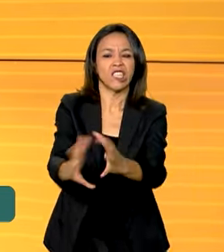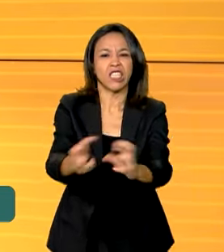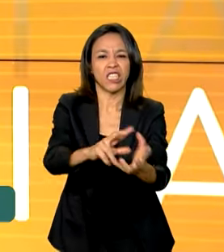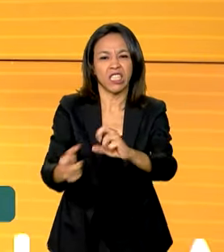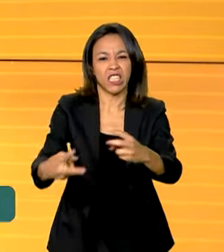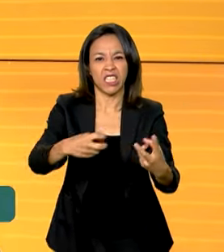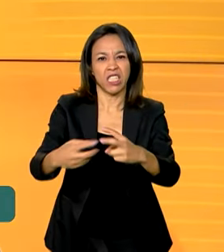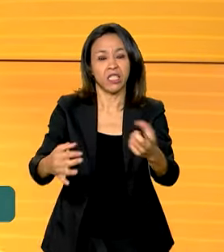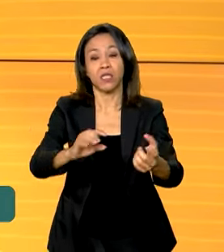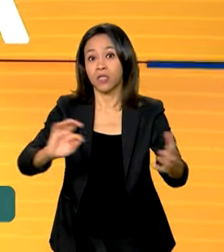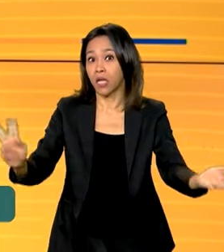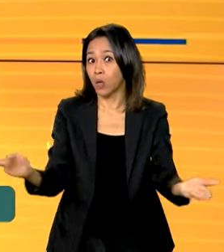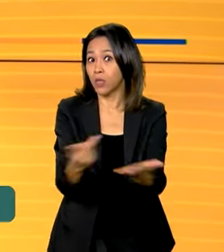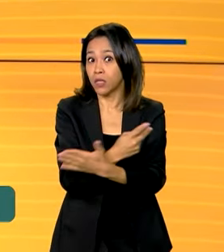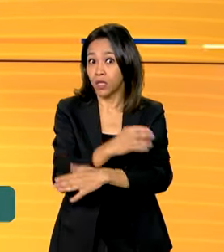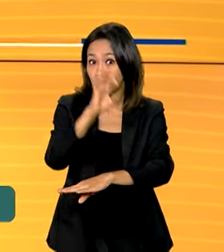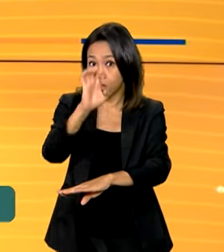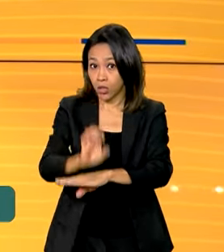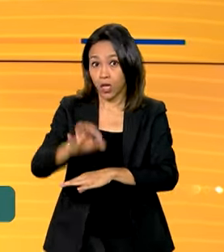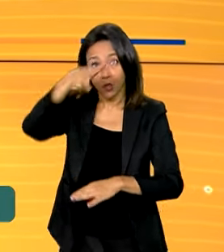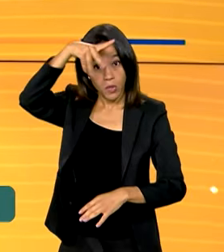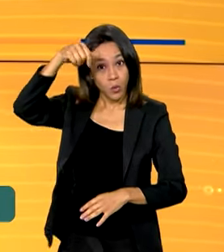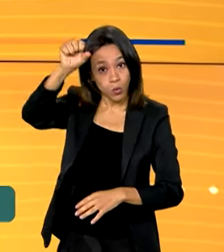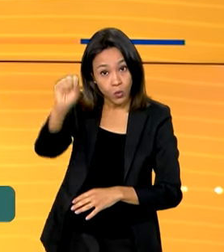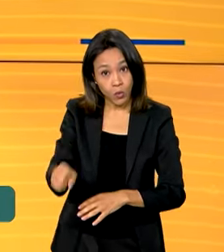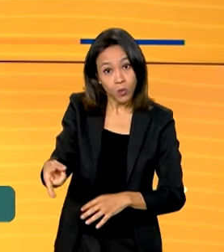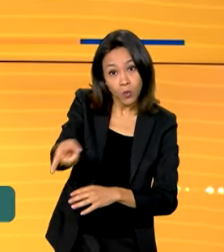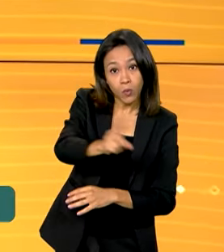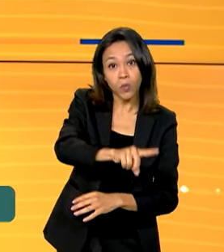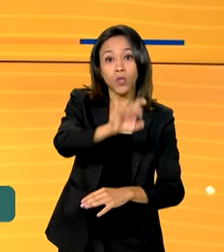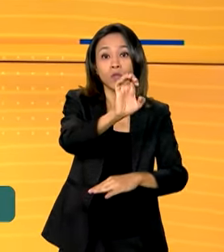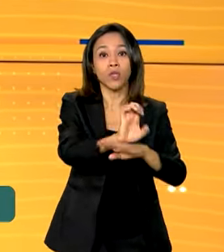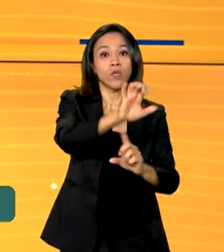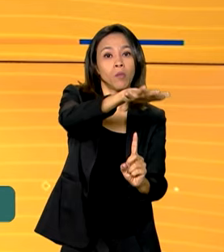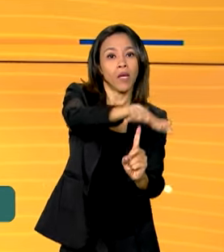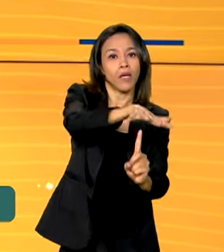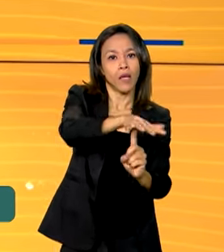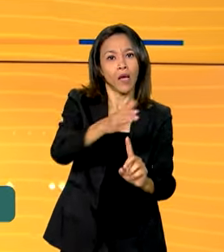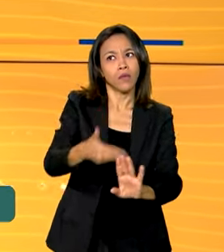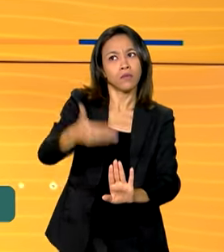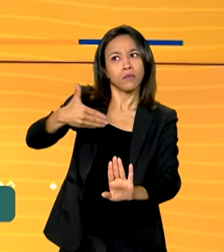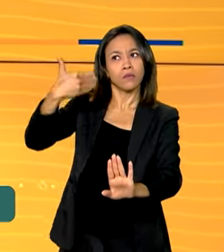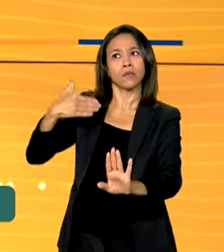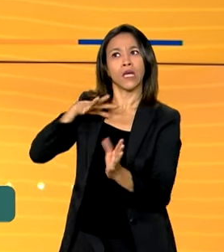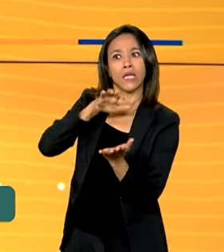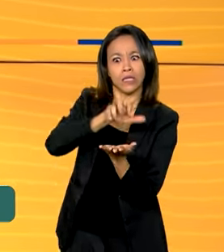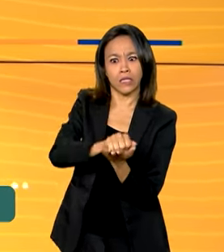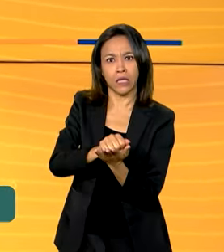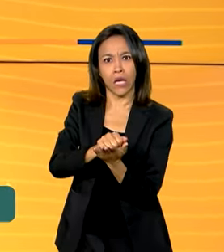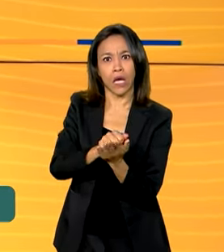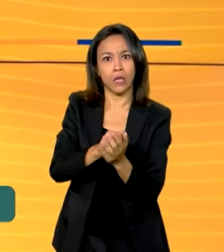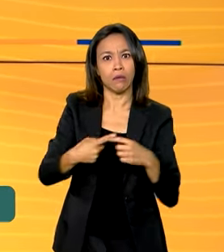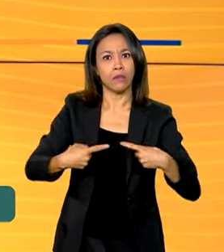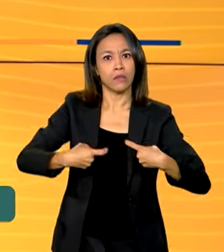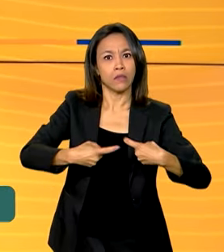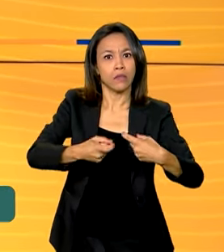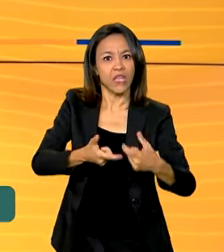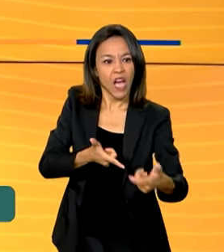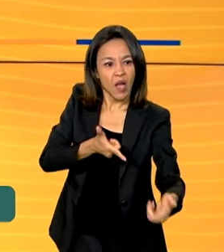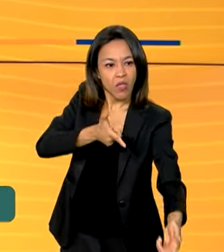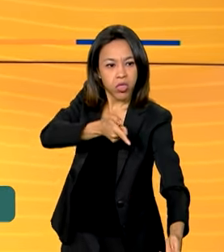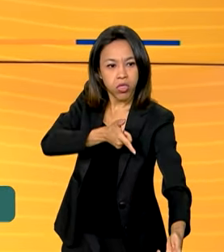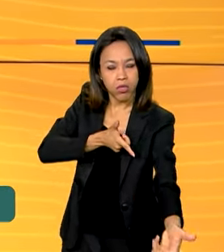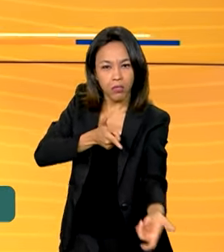Grosso do Sul e no Paraná. As áreas visitadas registraram, nos últimos dias, ataques com armas de fogo que deixaram